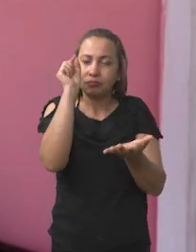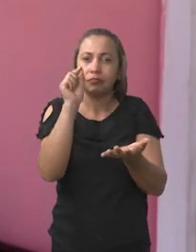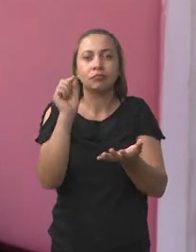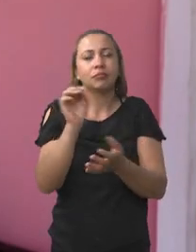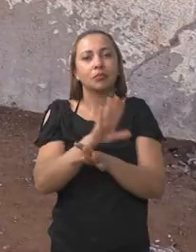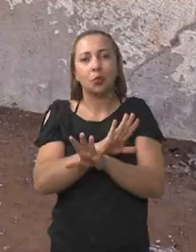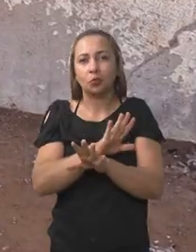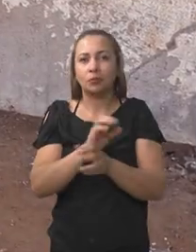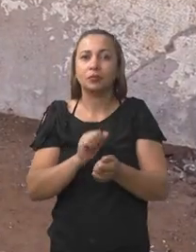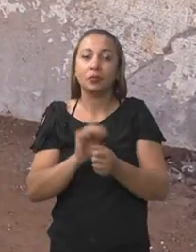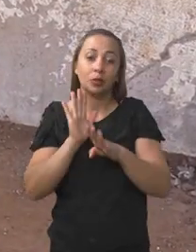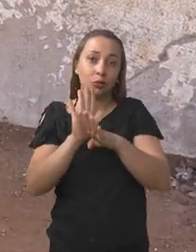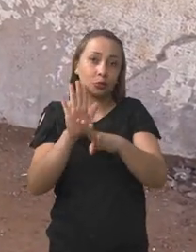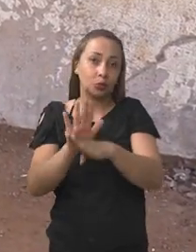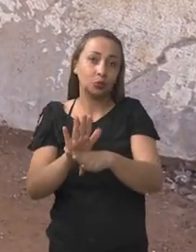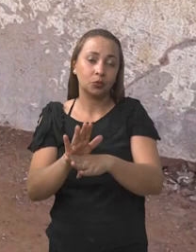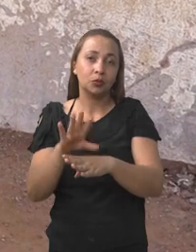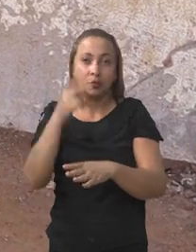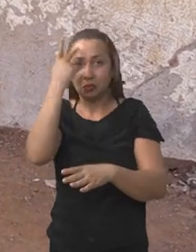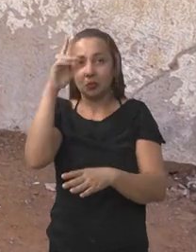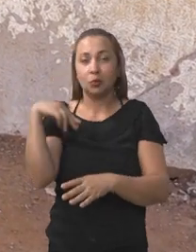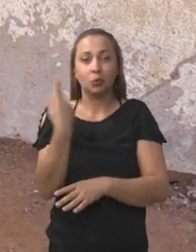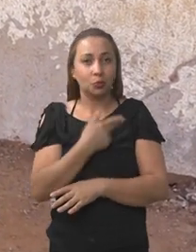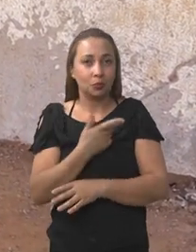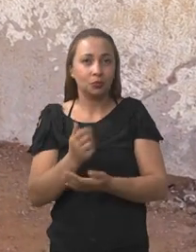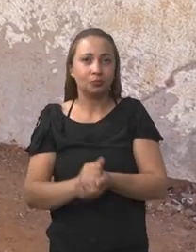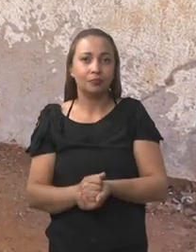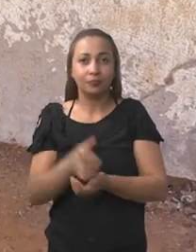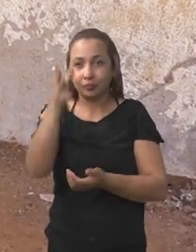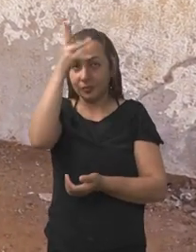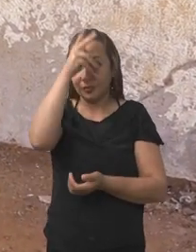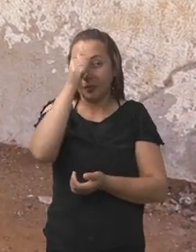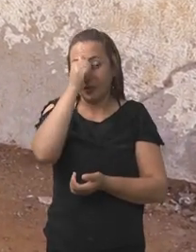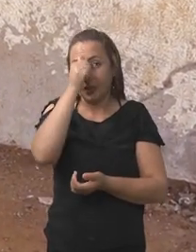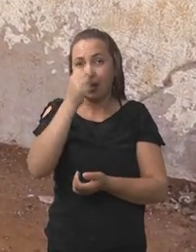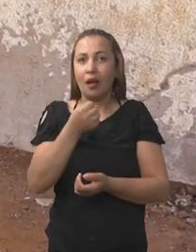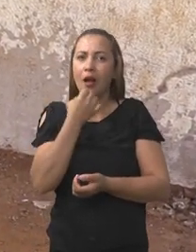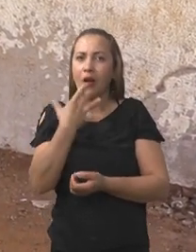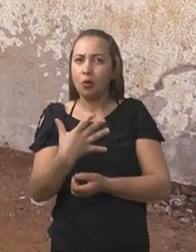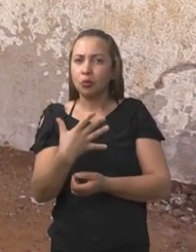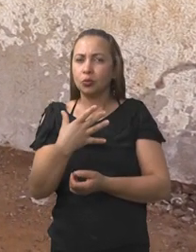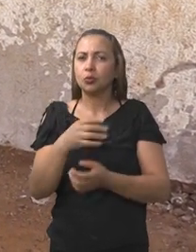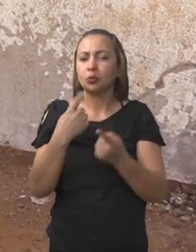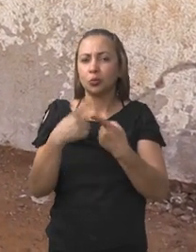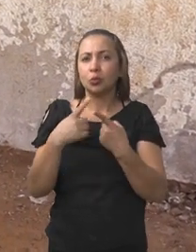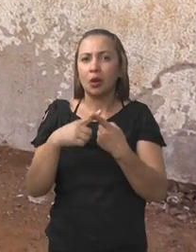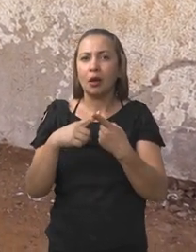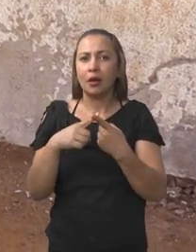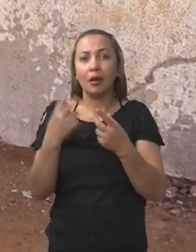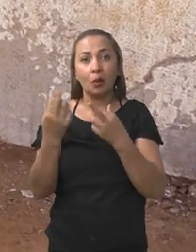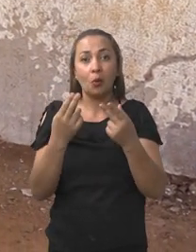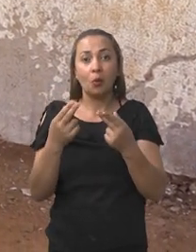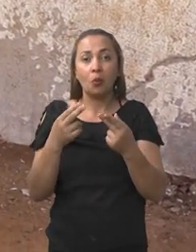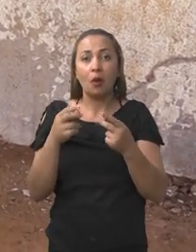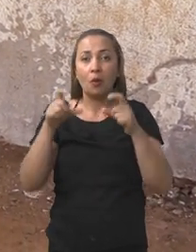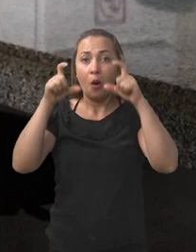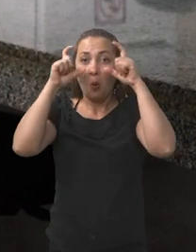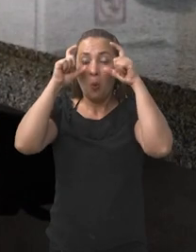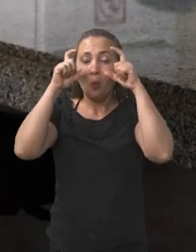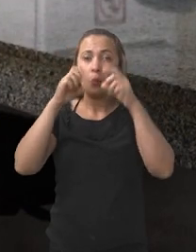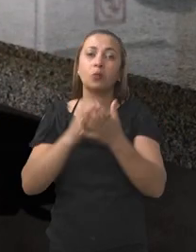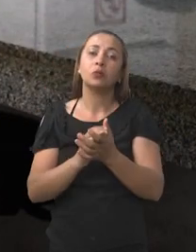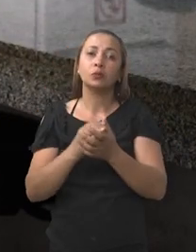vai e come. Então, já é uma ajuda para nós, né? A galinha é um predador, como outras aves, corujas, é um predador natural